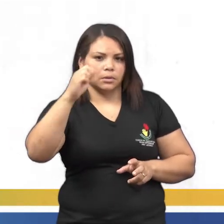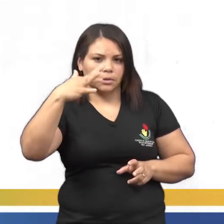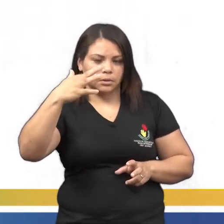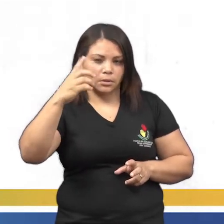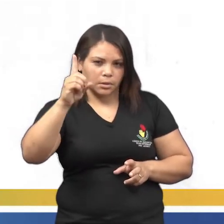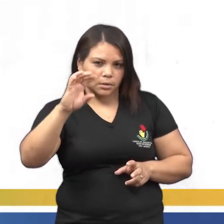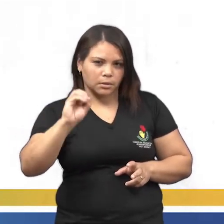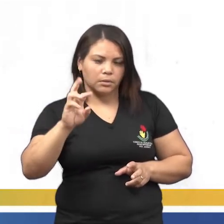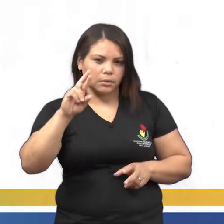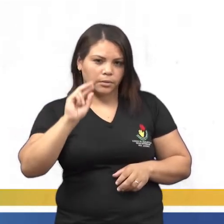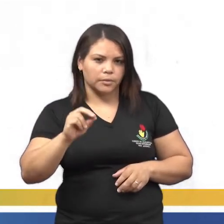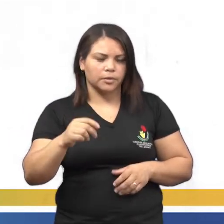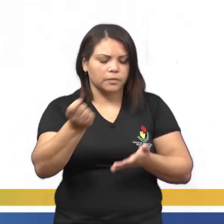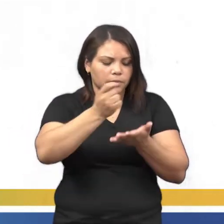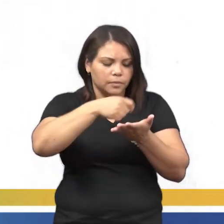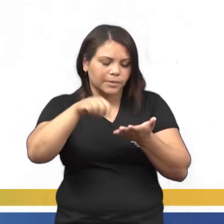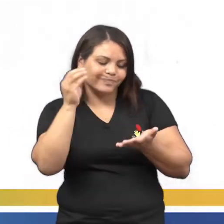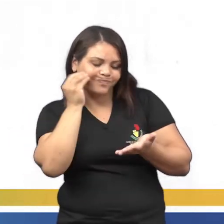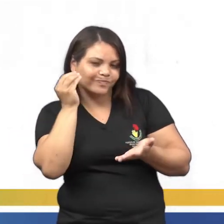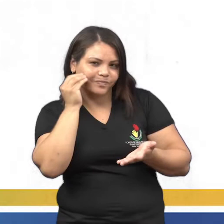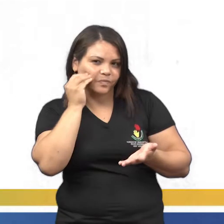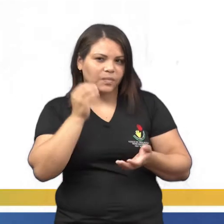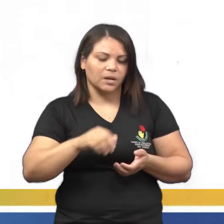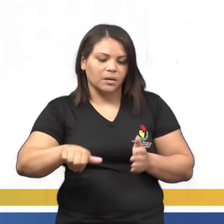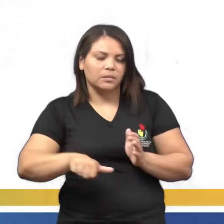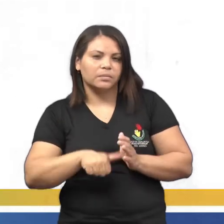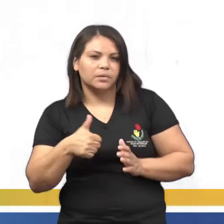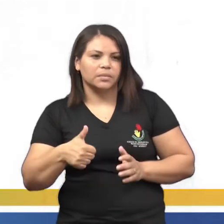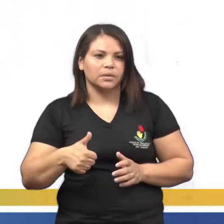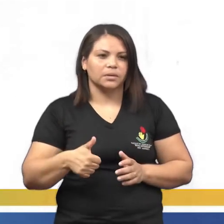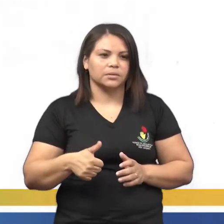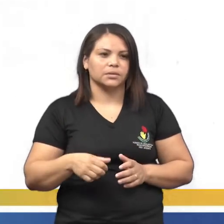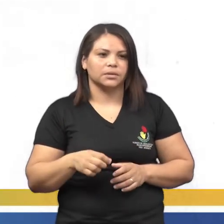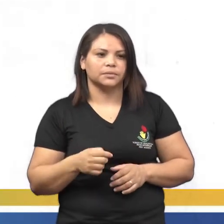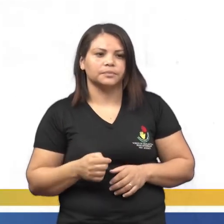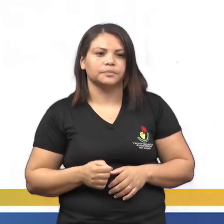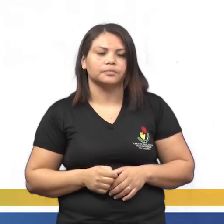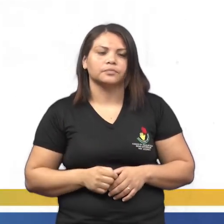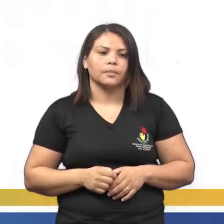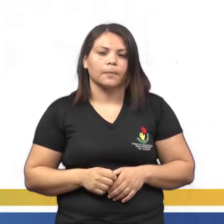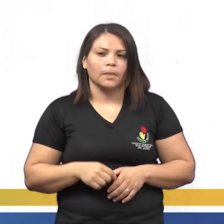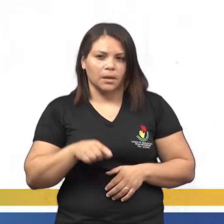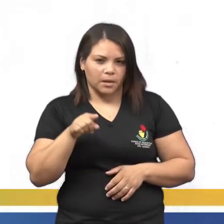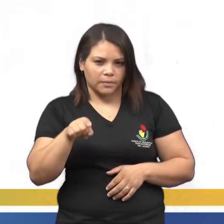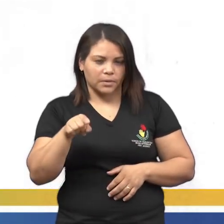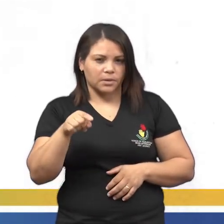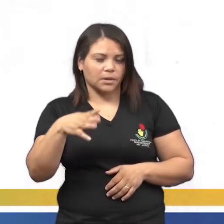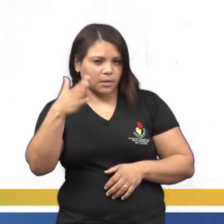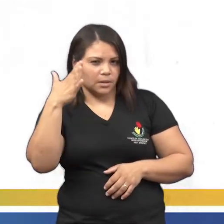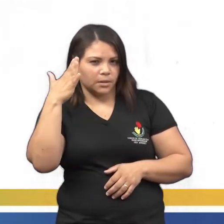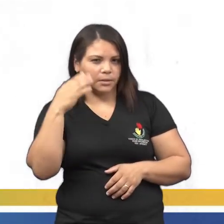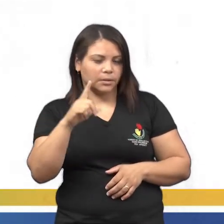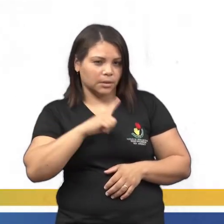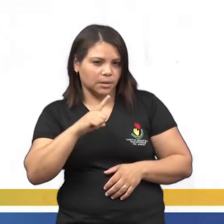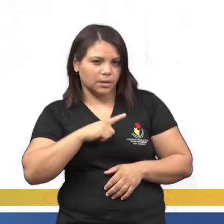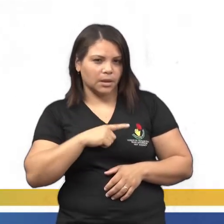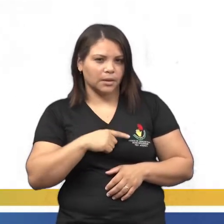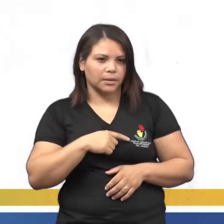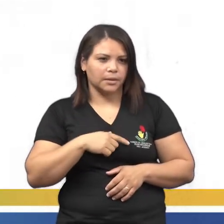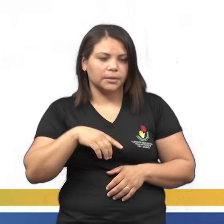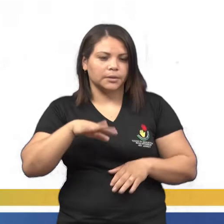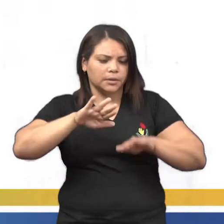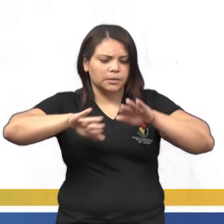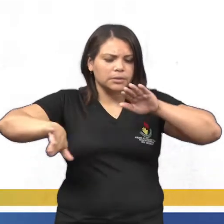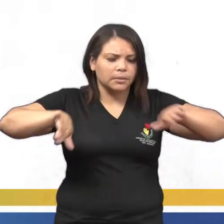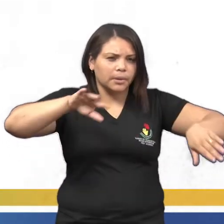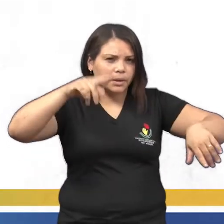ou você vai tentar escrever essa palavra, primeira coisa, primeira dica que eu posso dar pra você é você tentar separar ela na